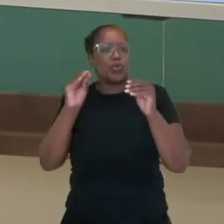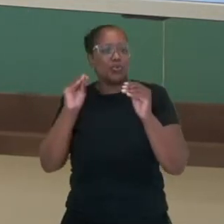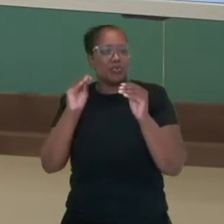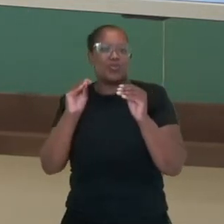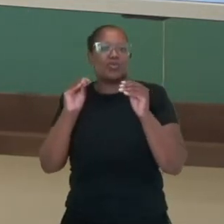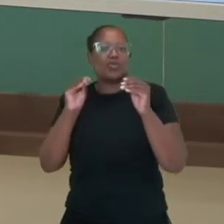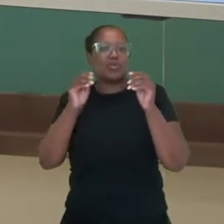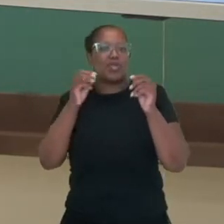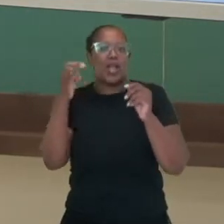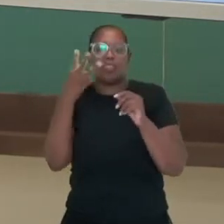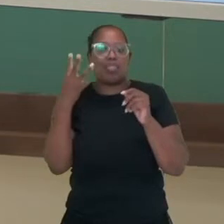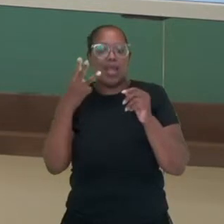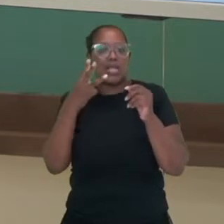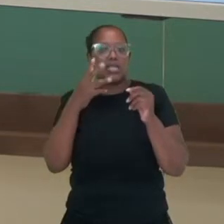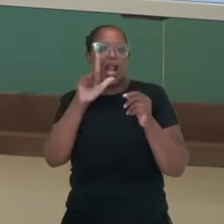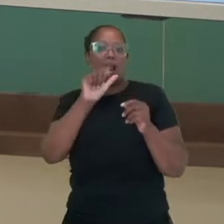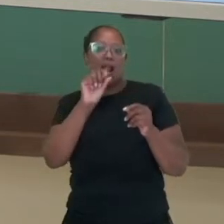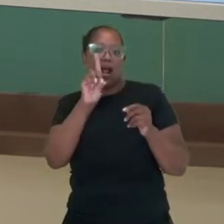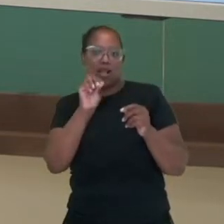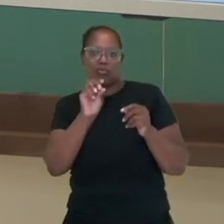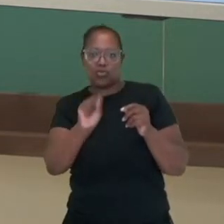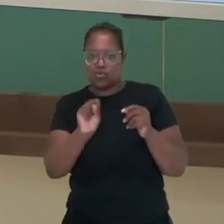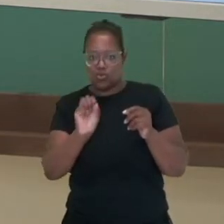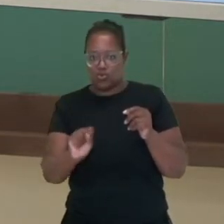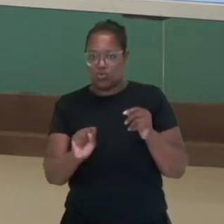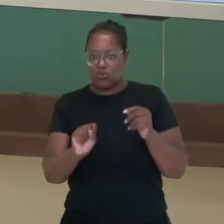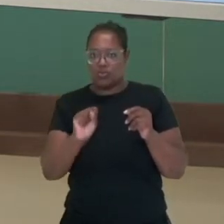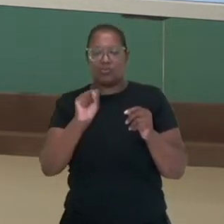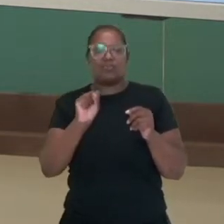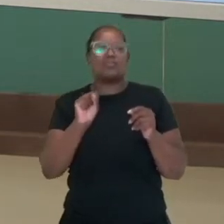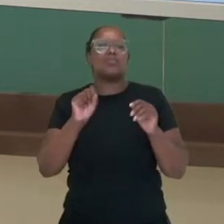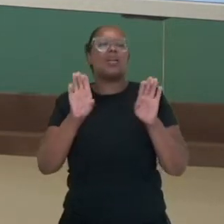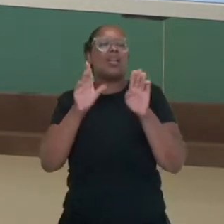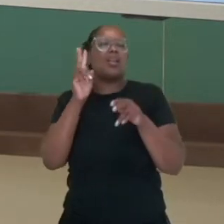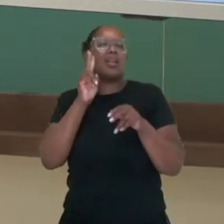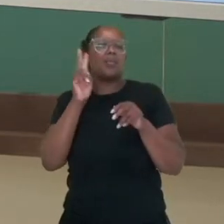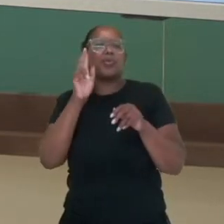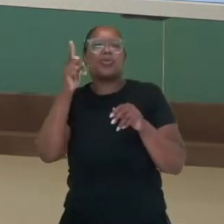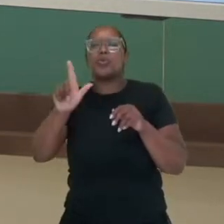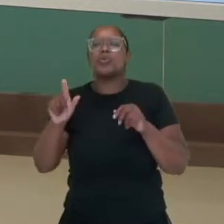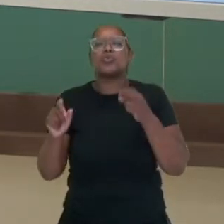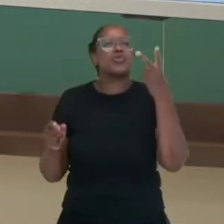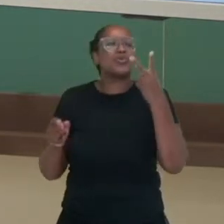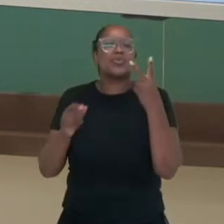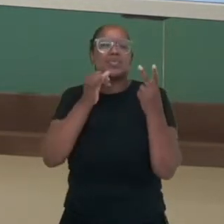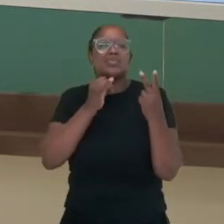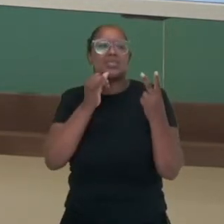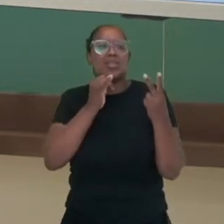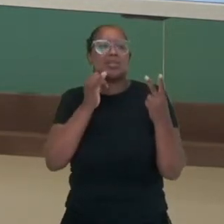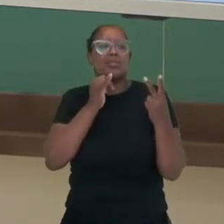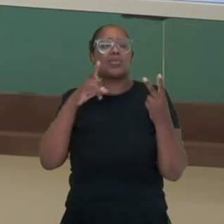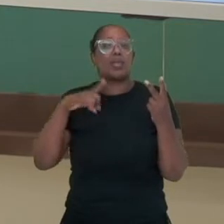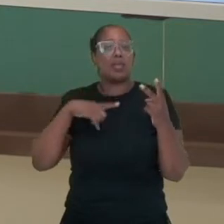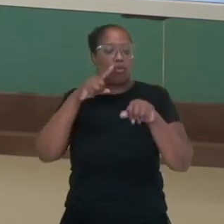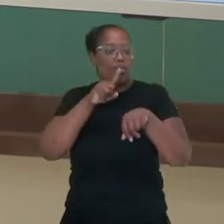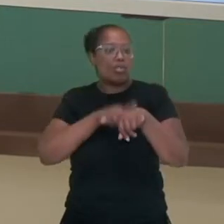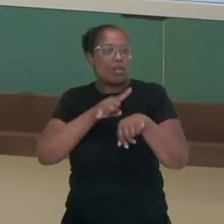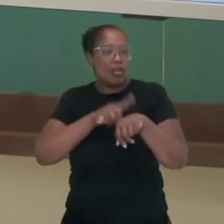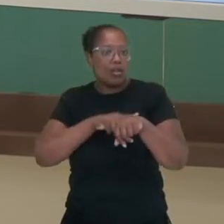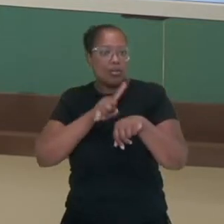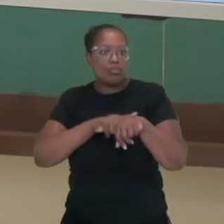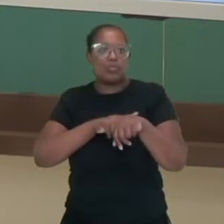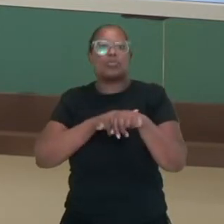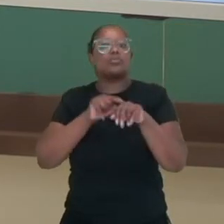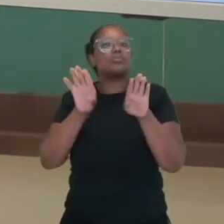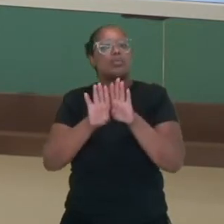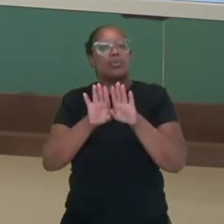dimensões, ok? Lembrando, os outros dois elementos do movimento são o tempo e o próprio